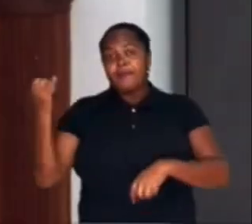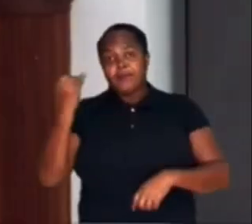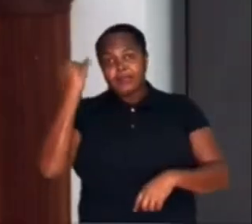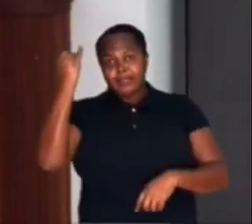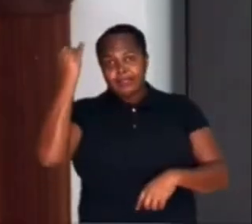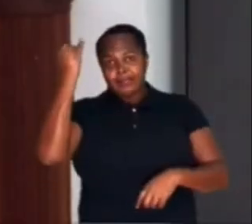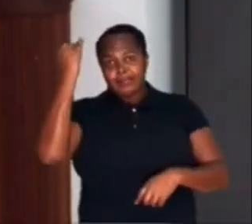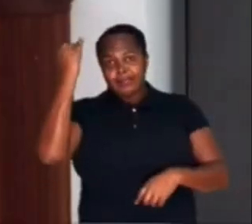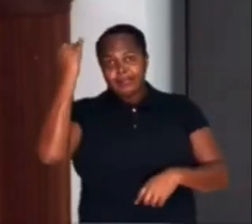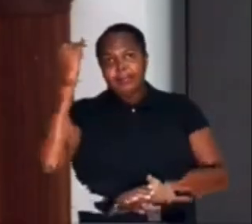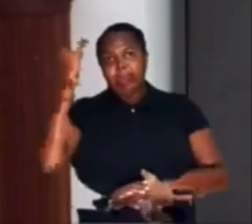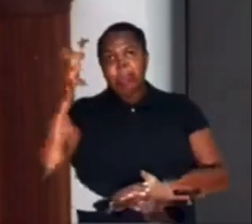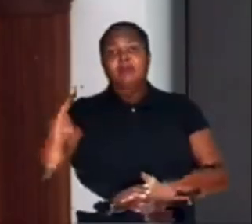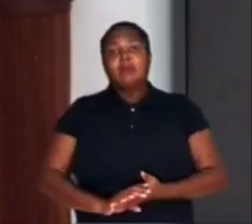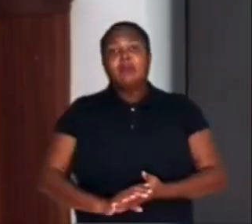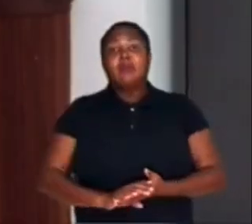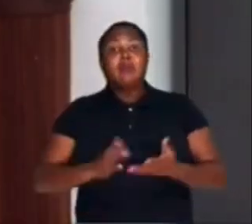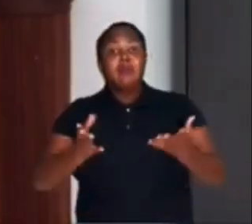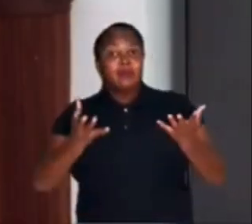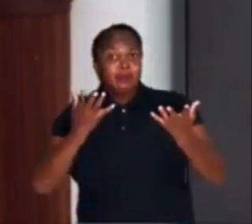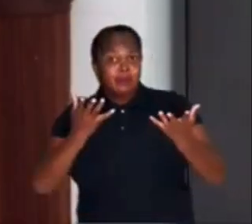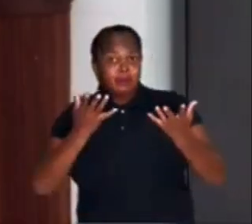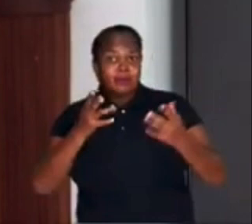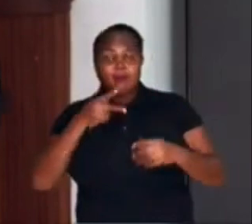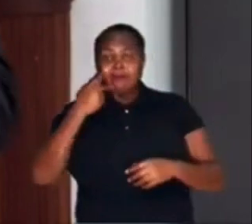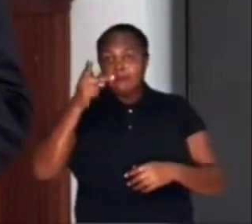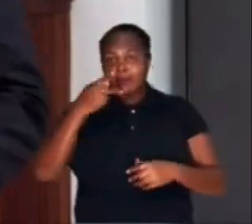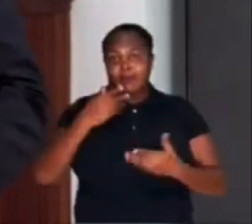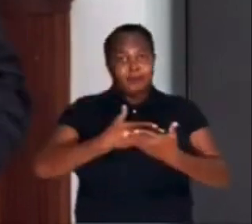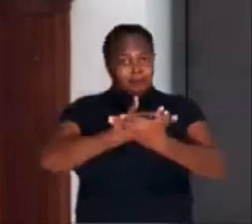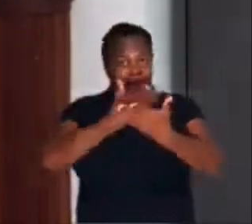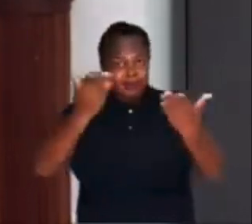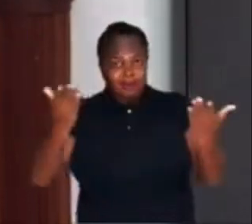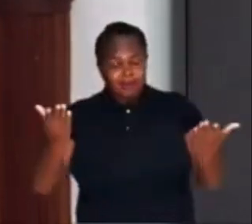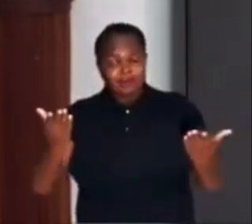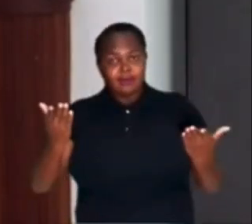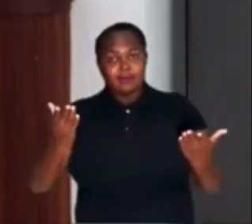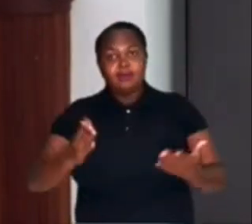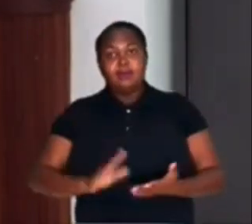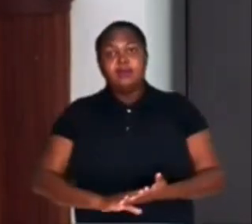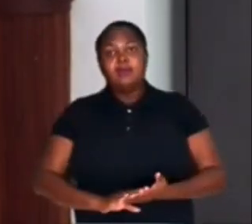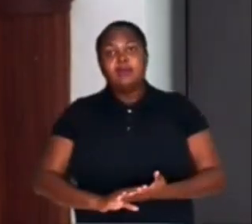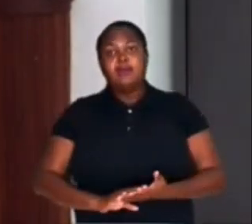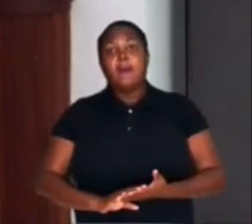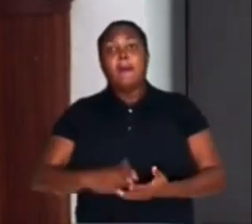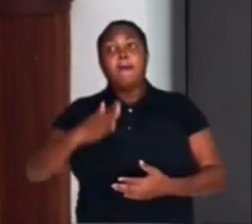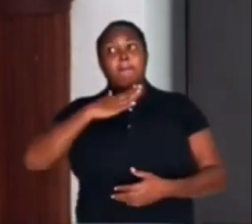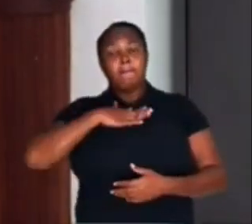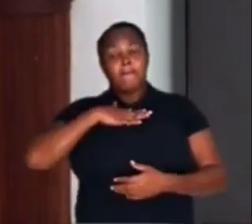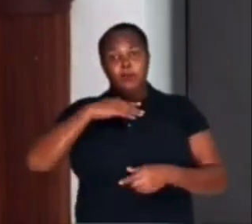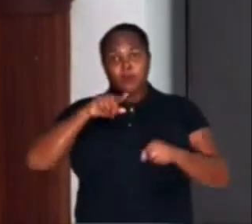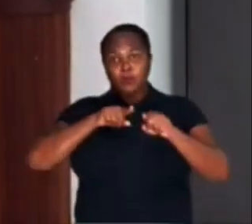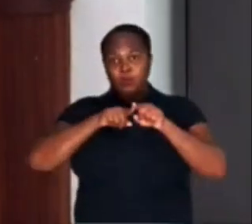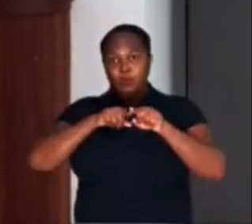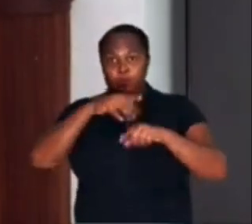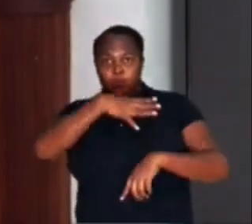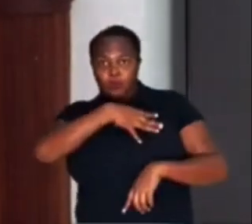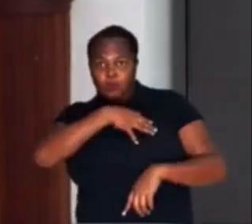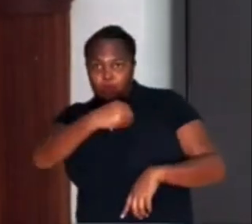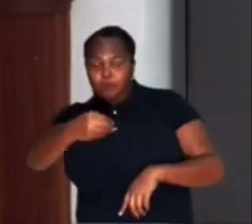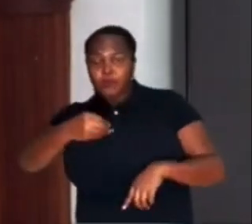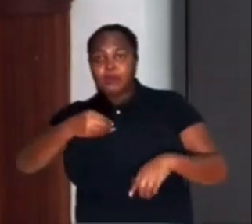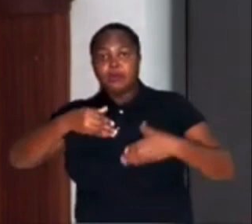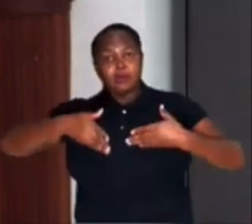Eu quero contar aqui para os senhores, para as vossas excelências e para o público, que meu filho nasceu em